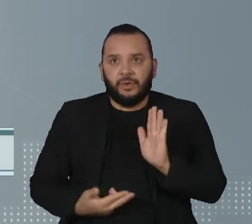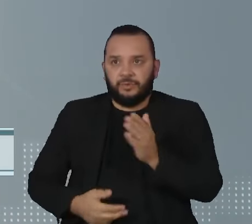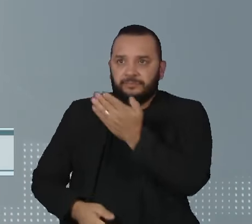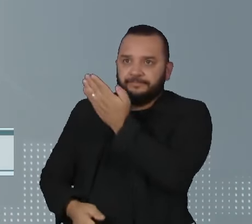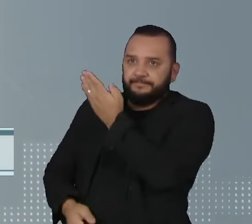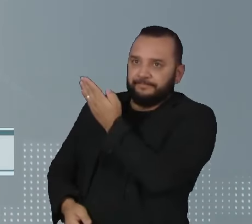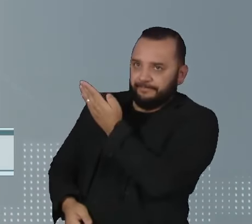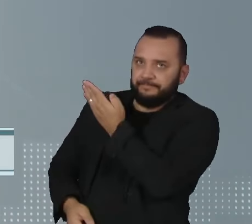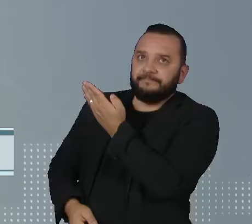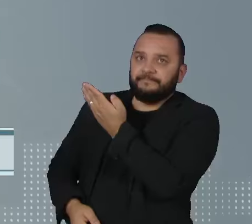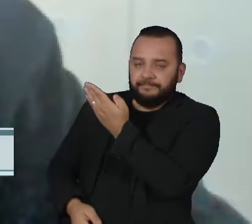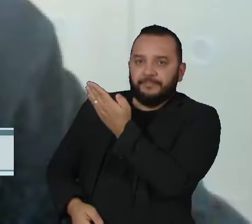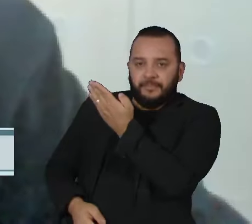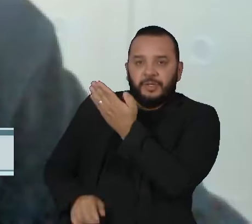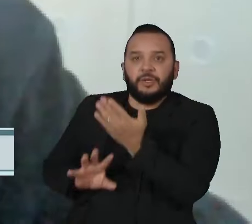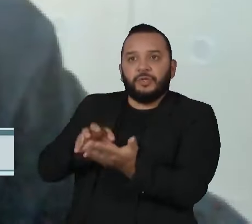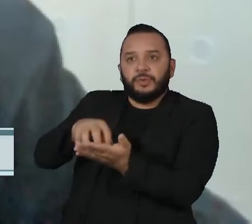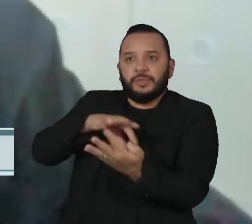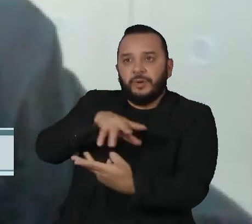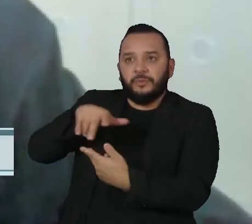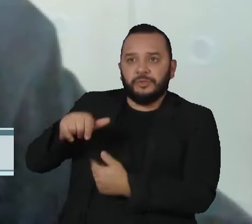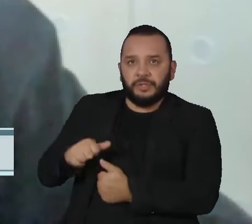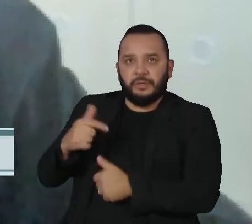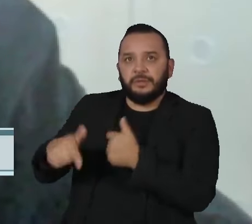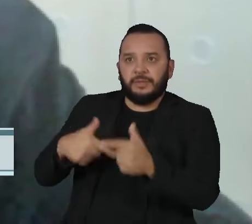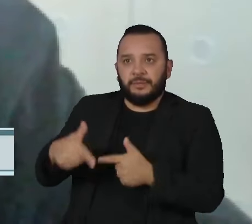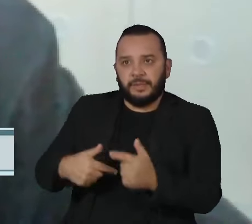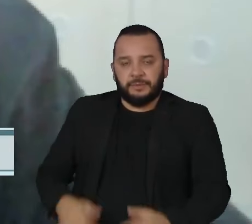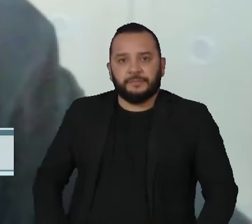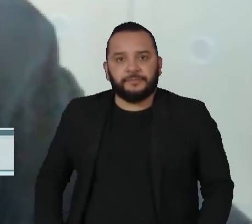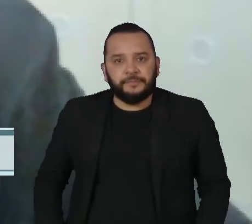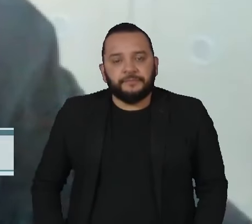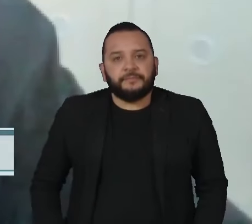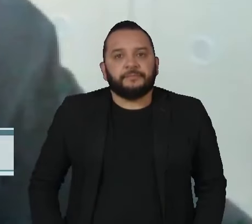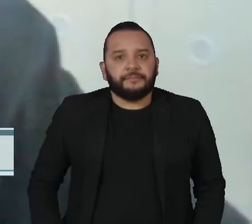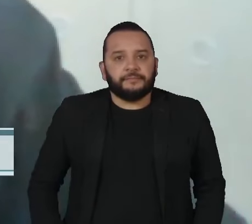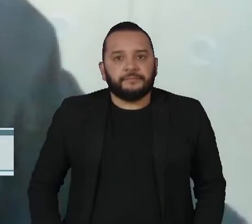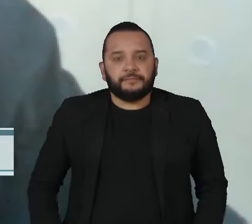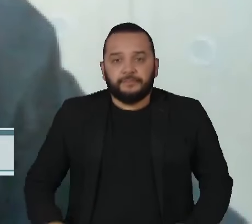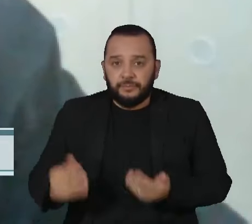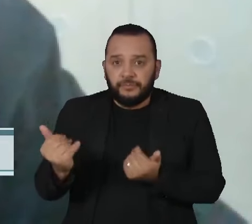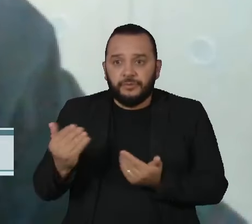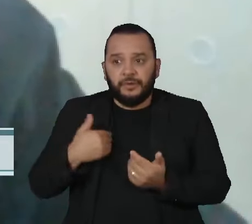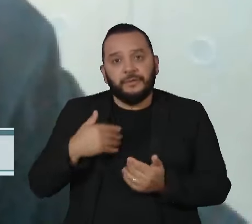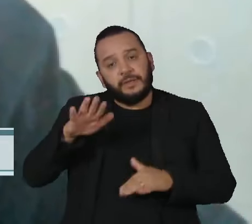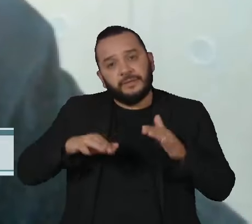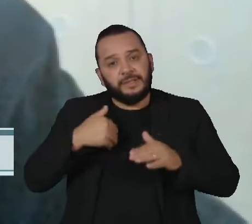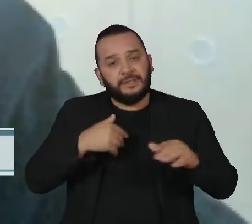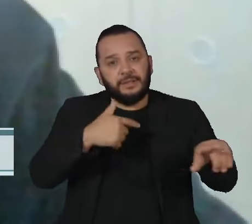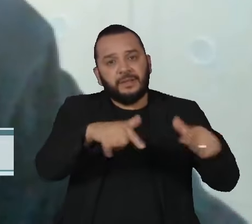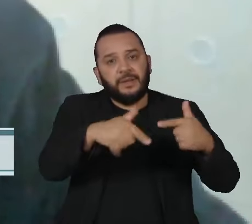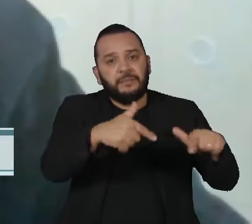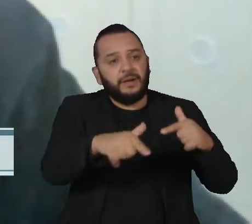Internacional do Trabalho. A tendência é que ele ocupe postos de baixa qualificação,